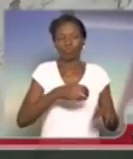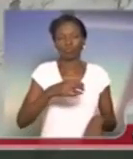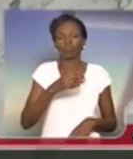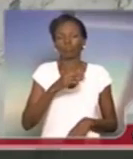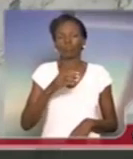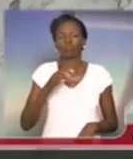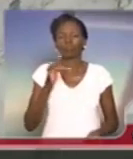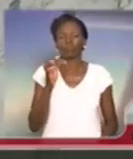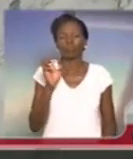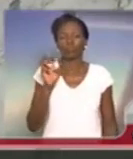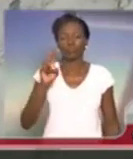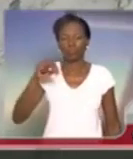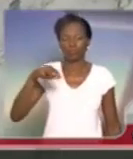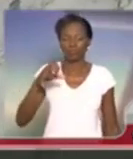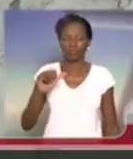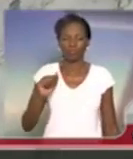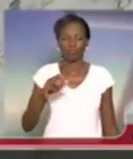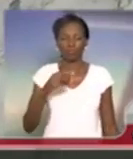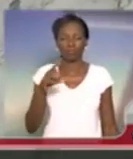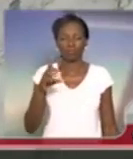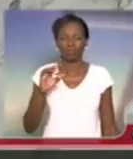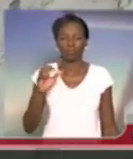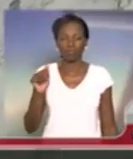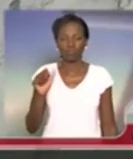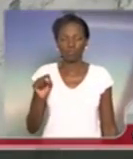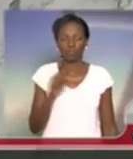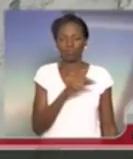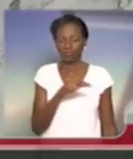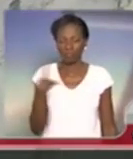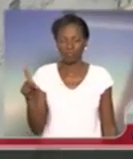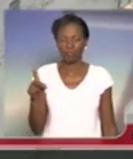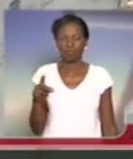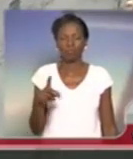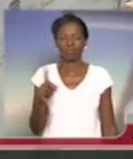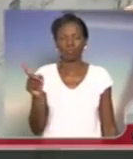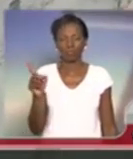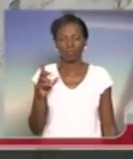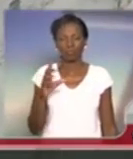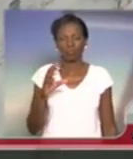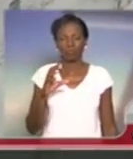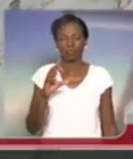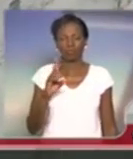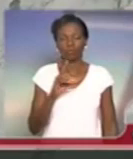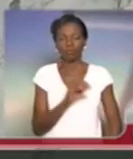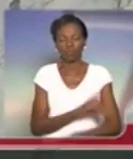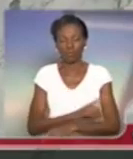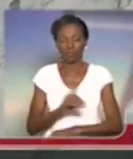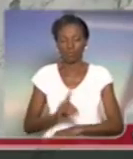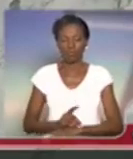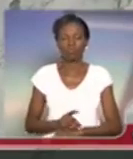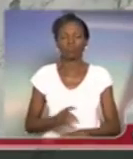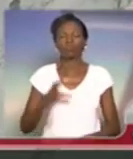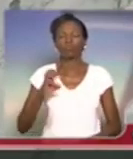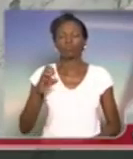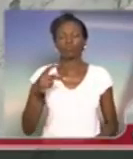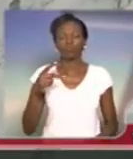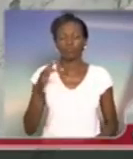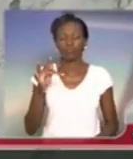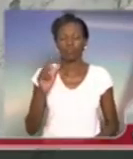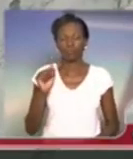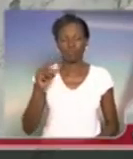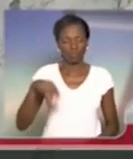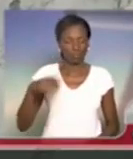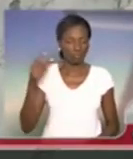estadual Fernão Dias Paz, que fica em Pinheiros. Essa que eu citei agora, a escola estadual Diadema, que é um antigo CEFAM.